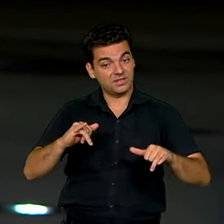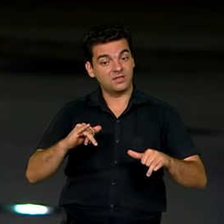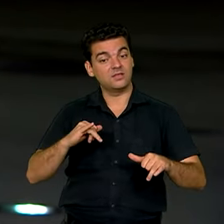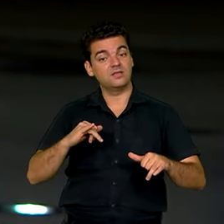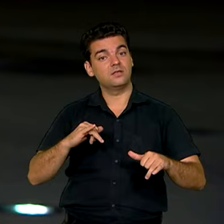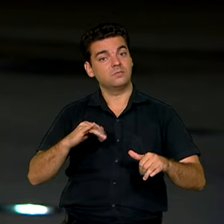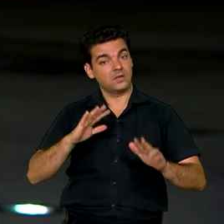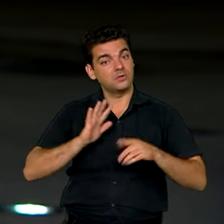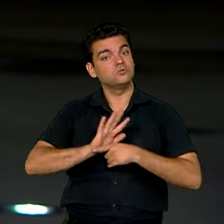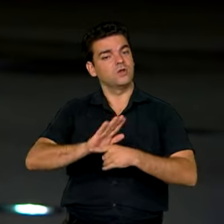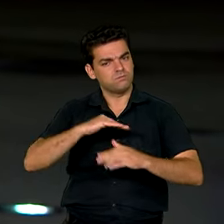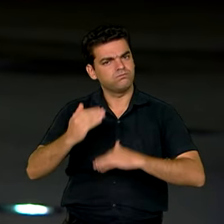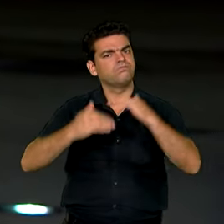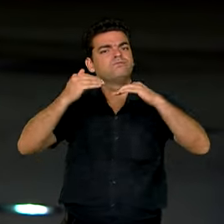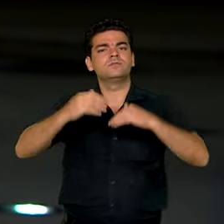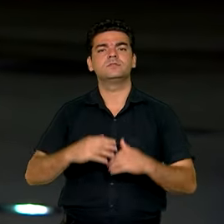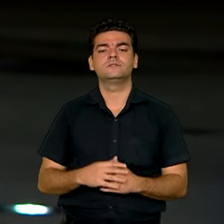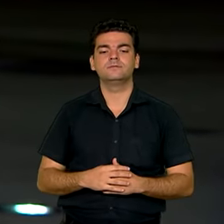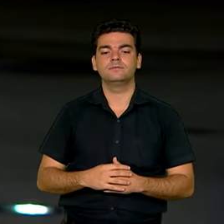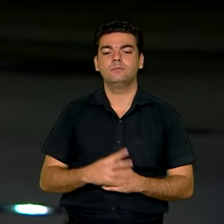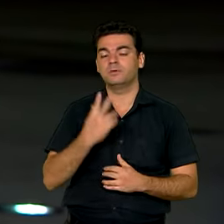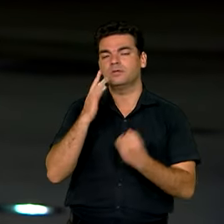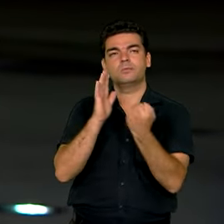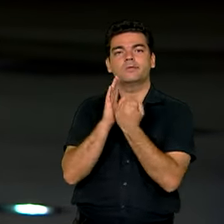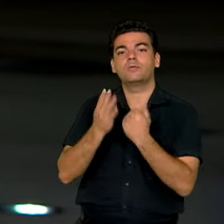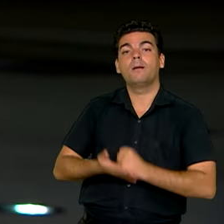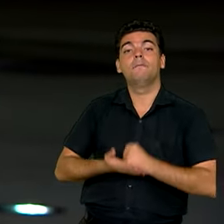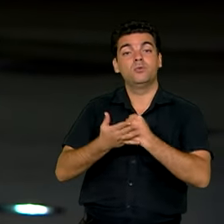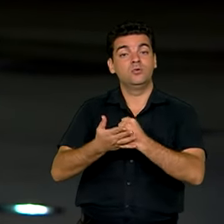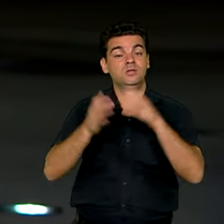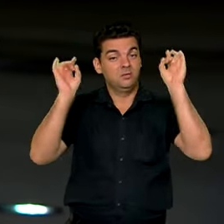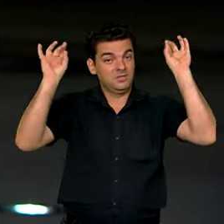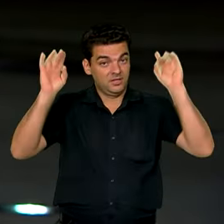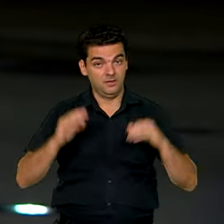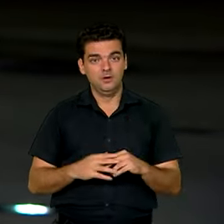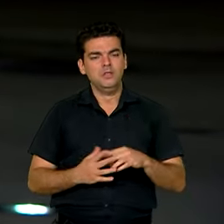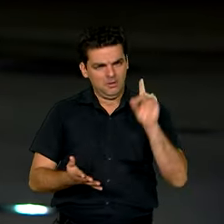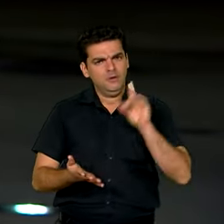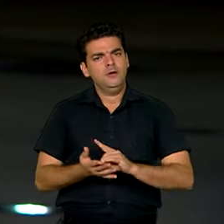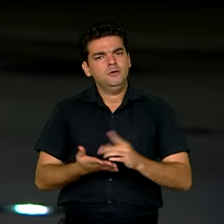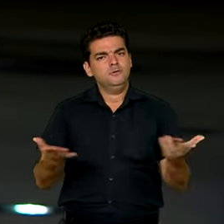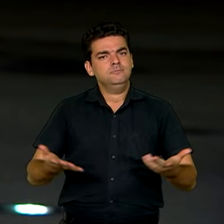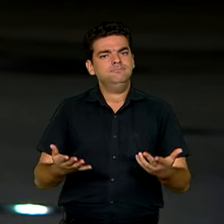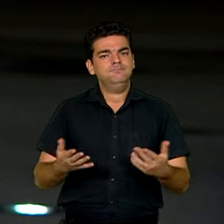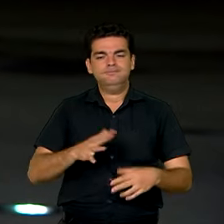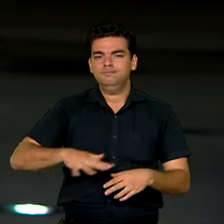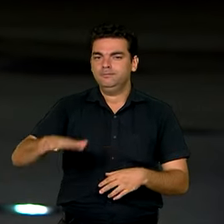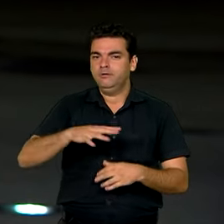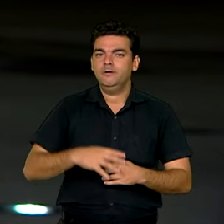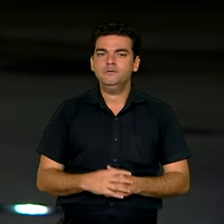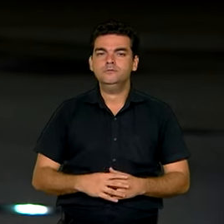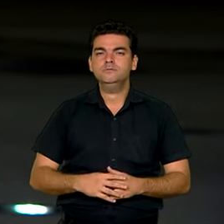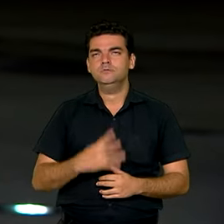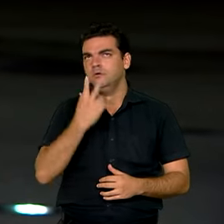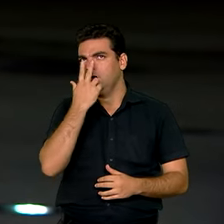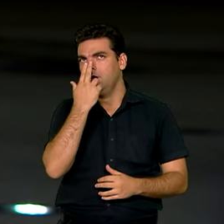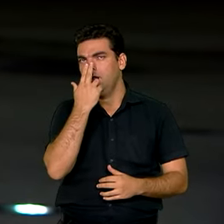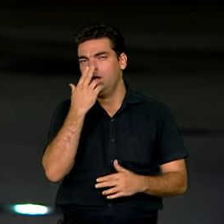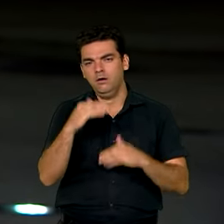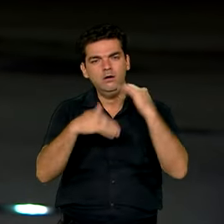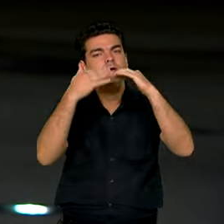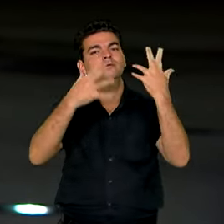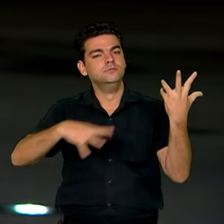como marca contribuições inéditas e concretas nessas áreas. No caso do